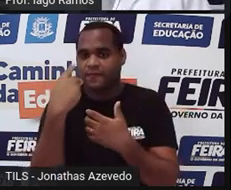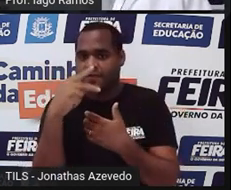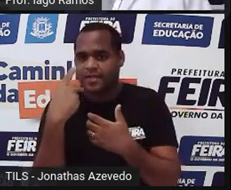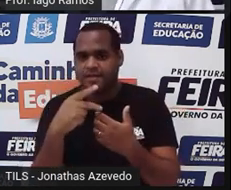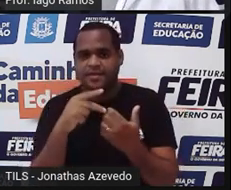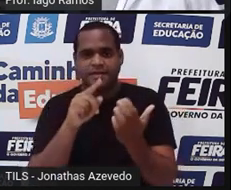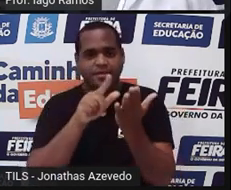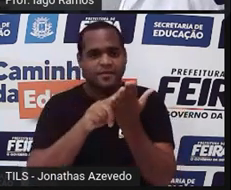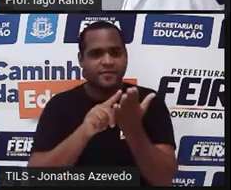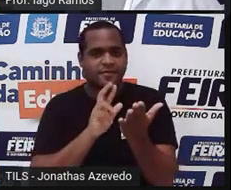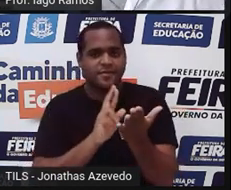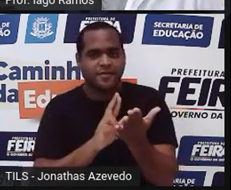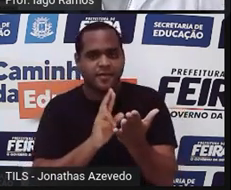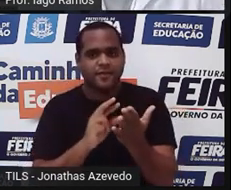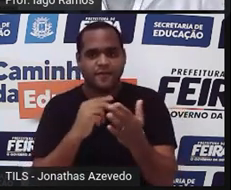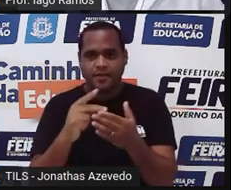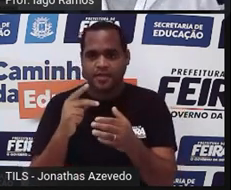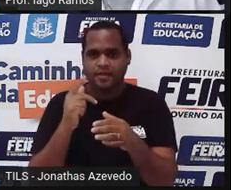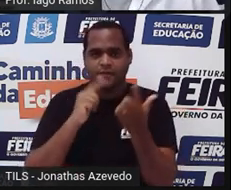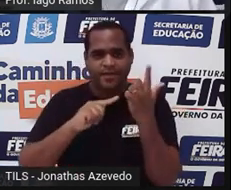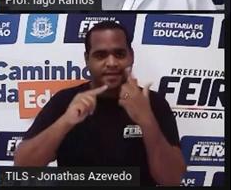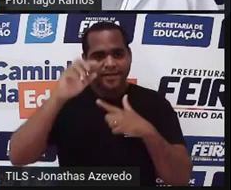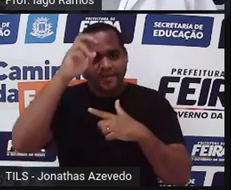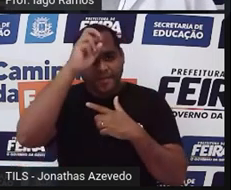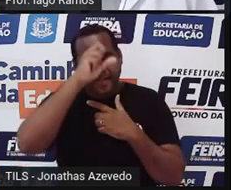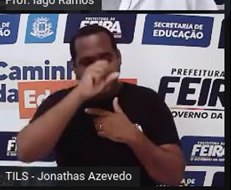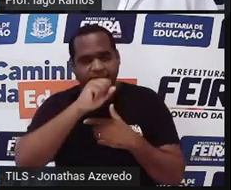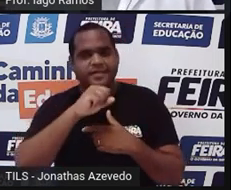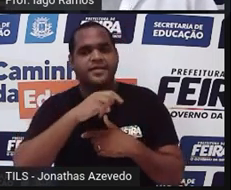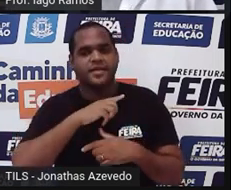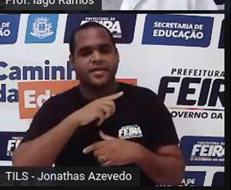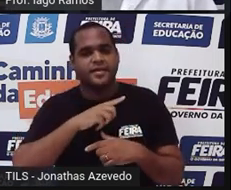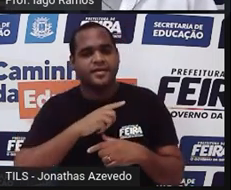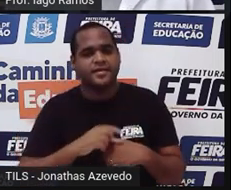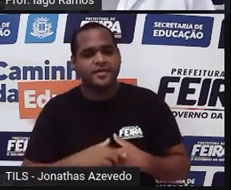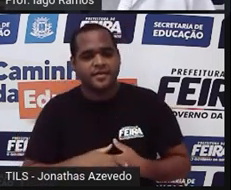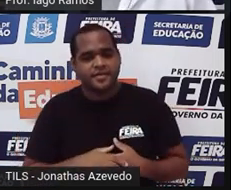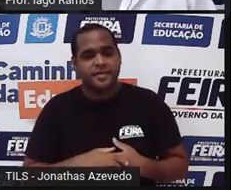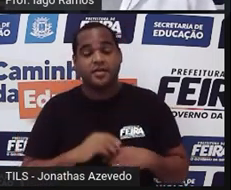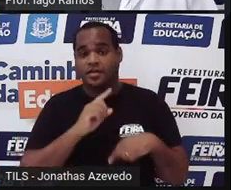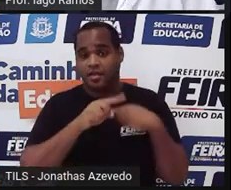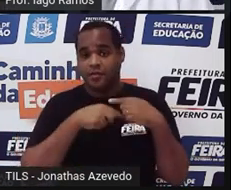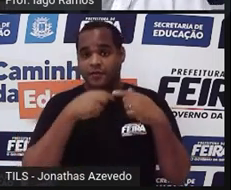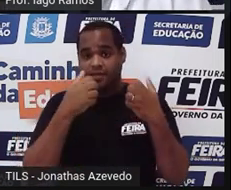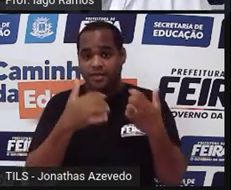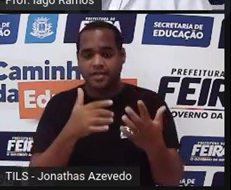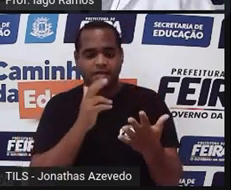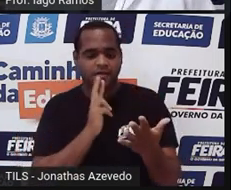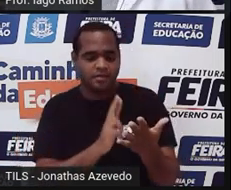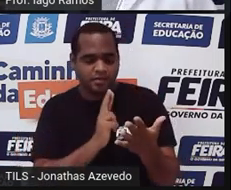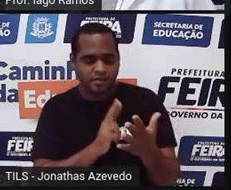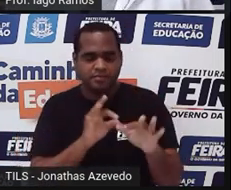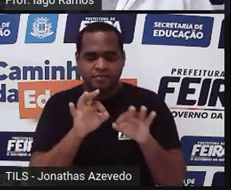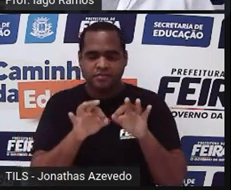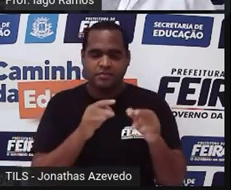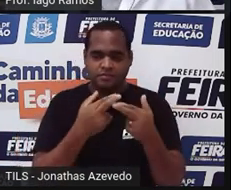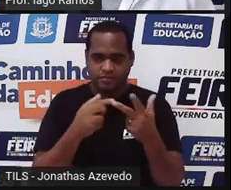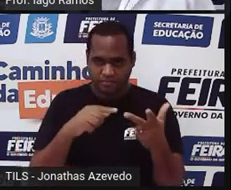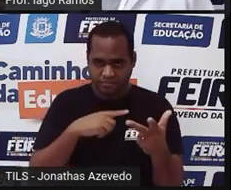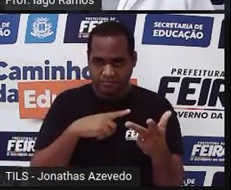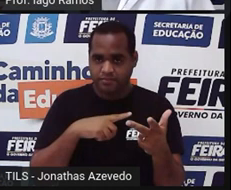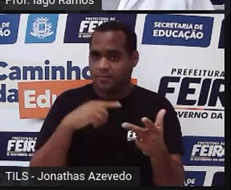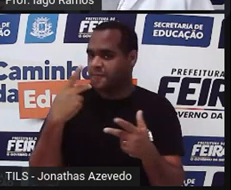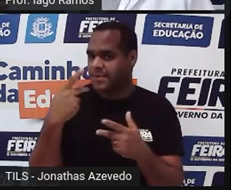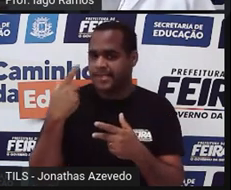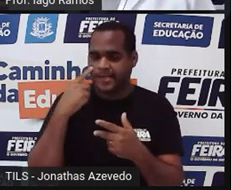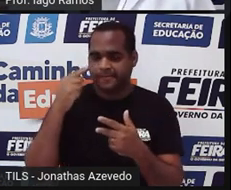sobre o que você conseguiu aprender nessa aula. Depois de você escrever, você mesmo lê para você ter ideia do